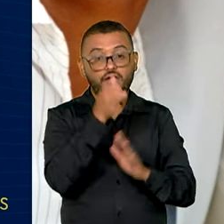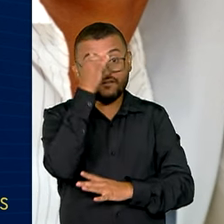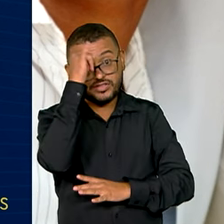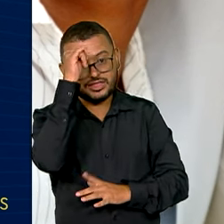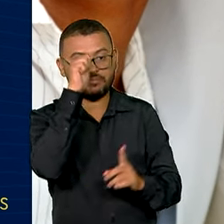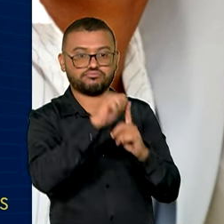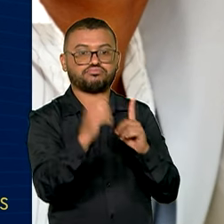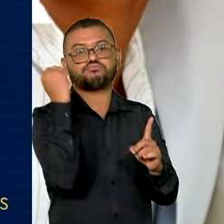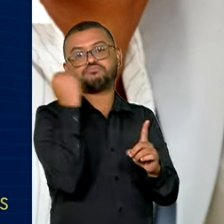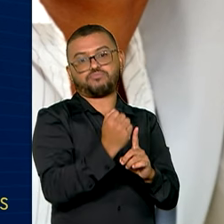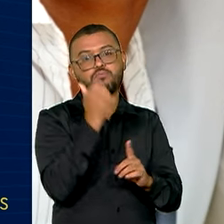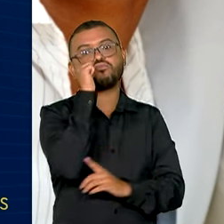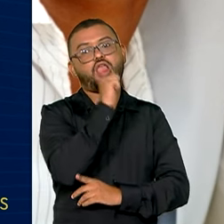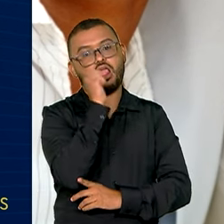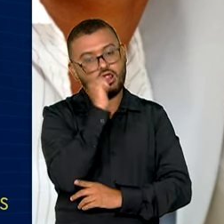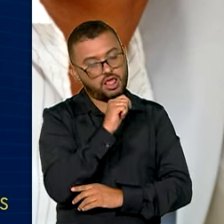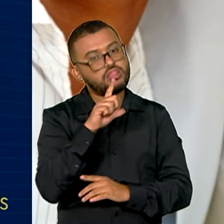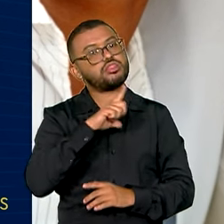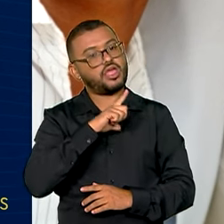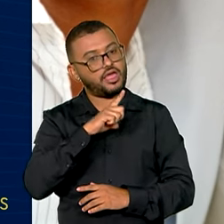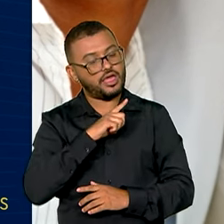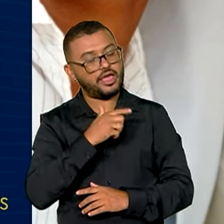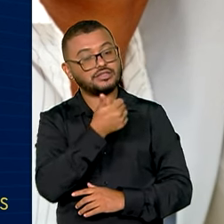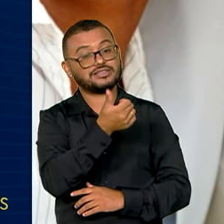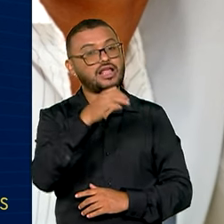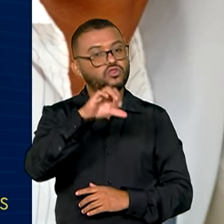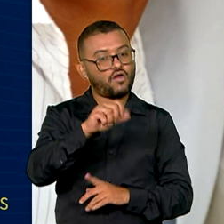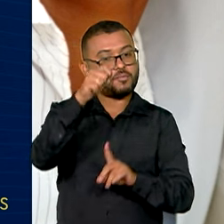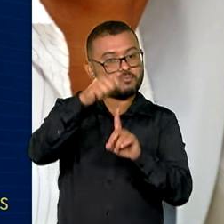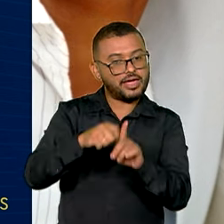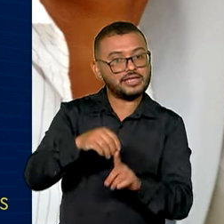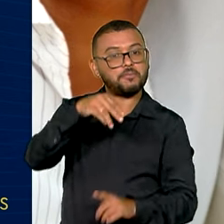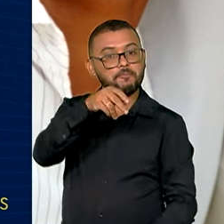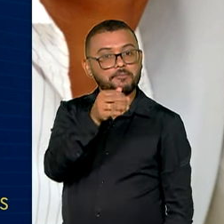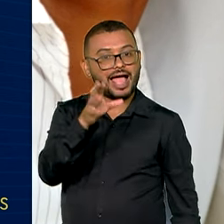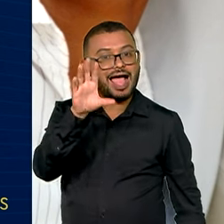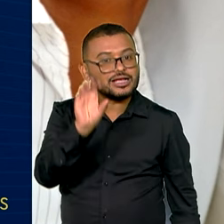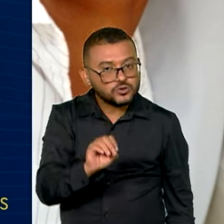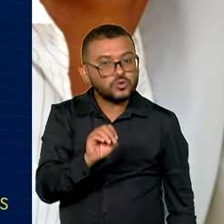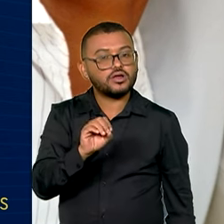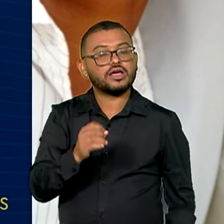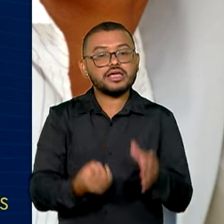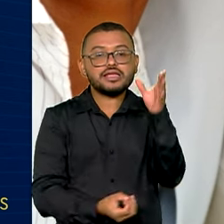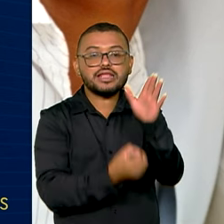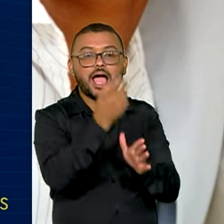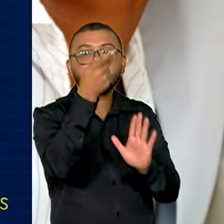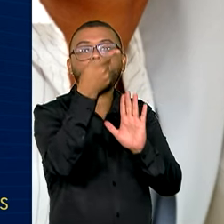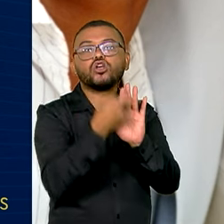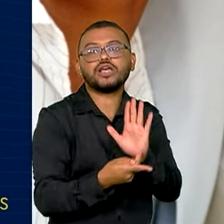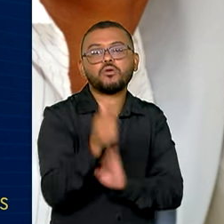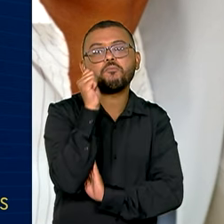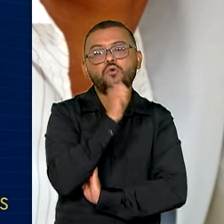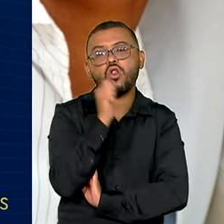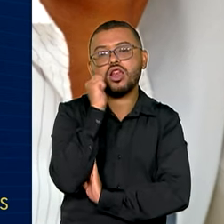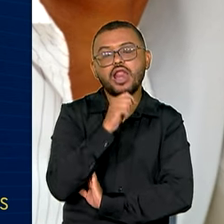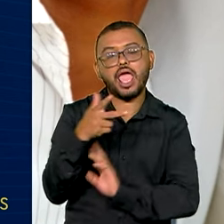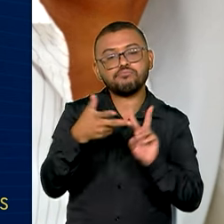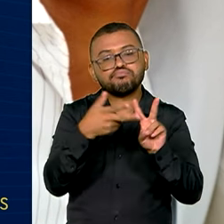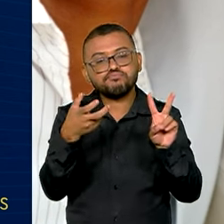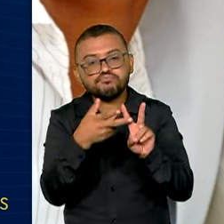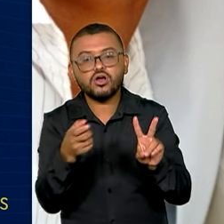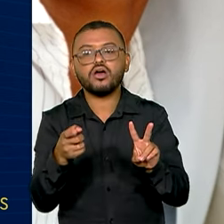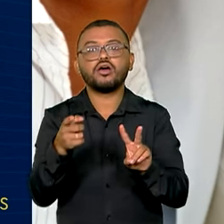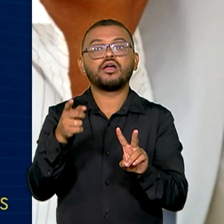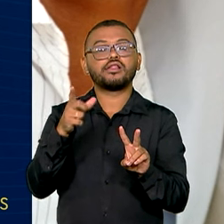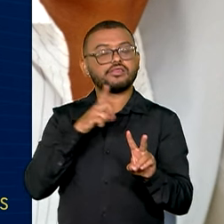aos Feminicídios, previsto para 19 de março. Criação do programa Mulheres Indígenas,